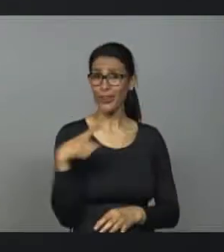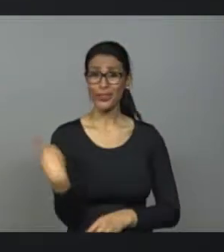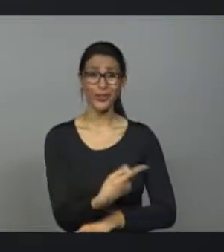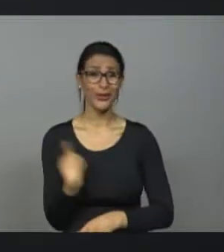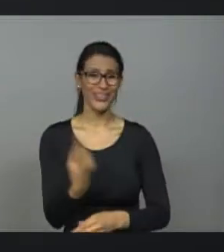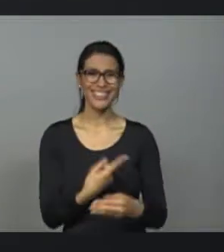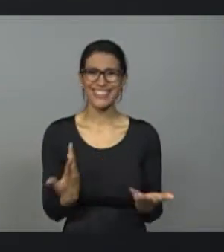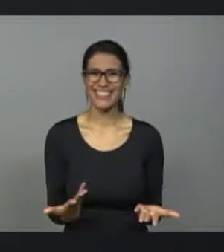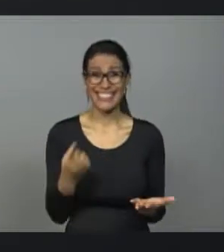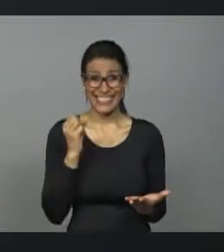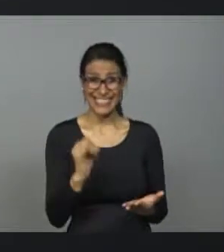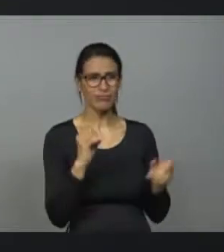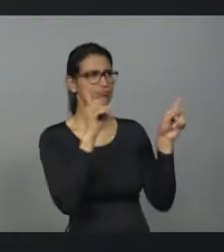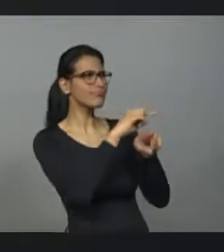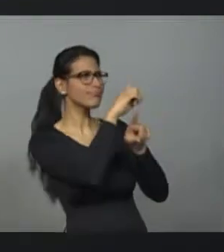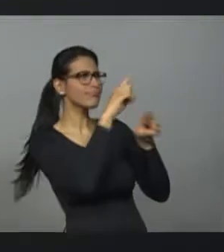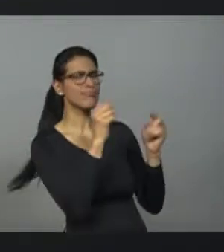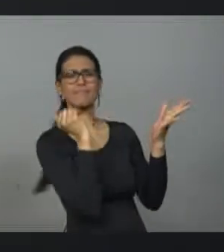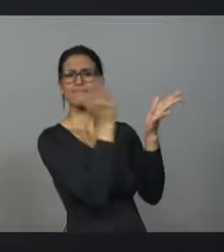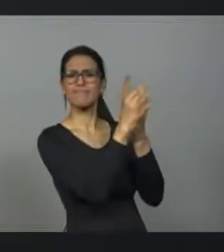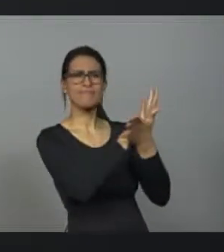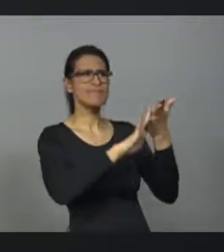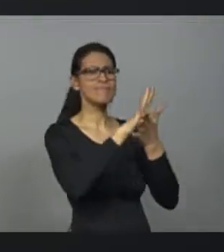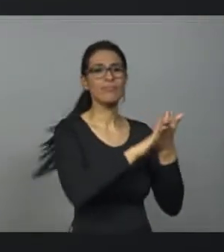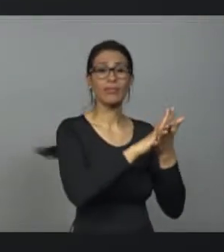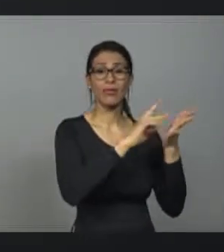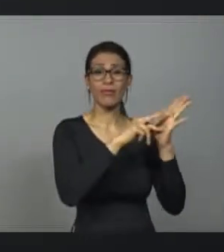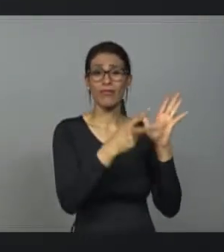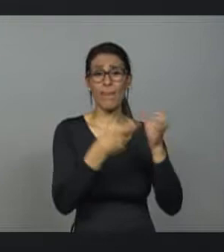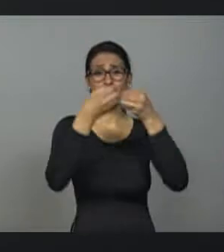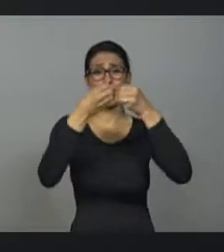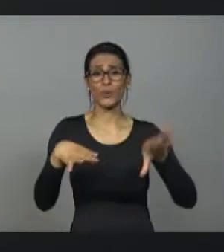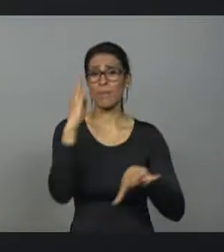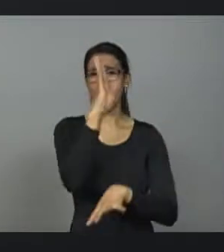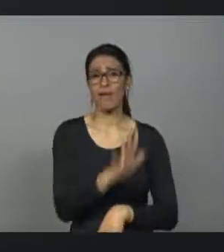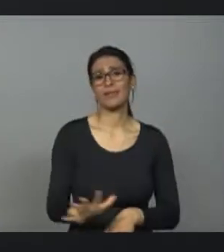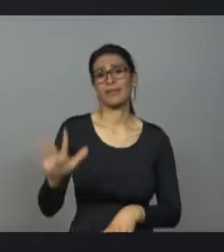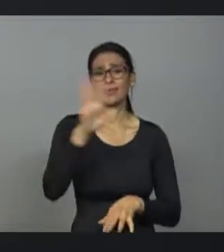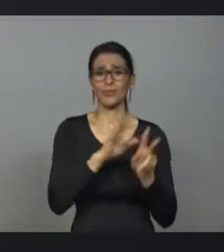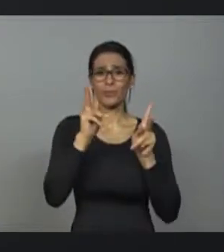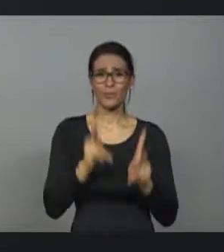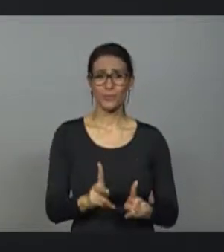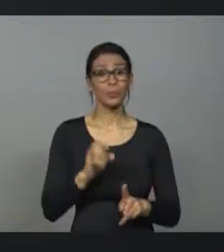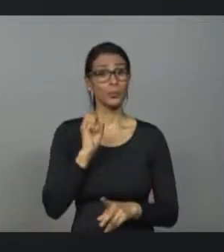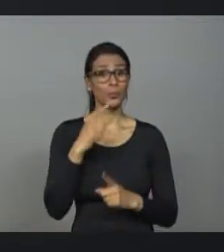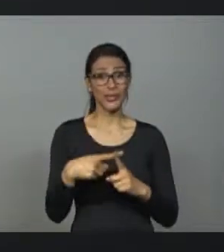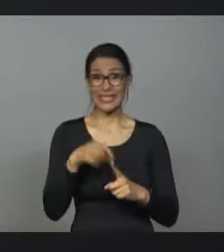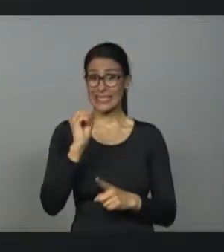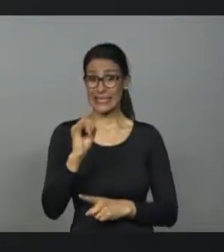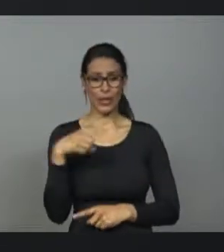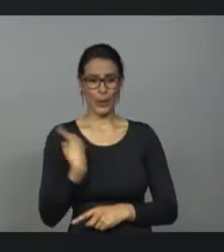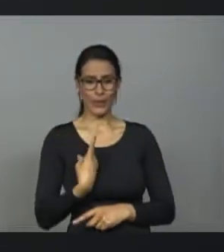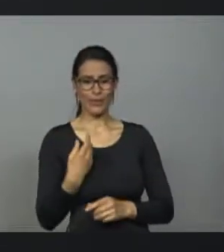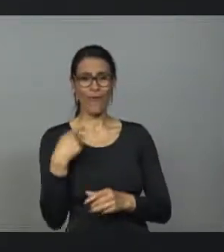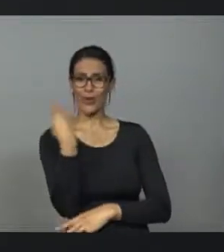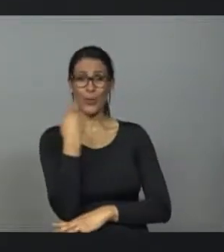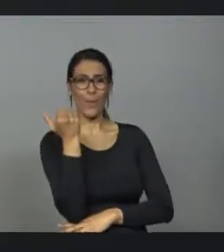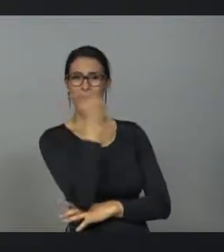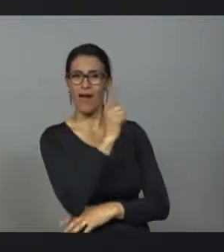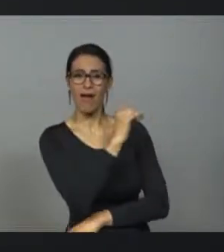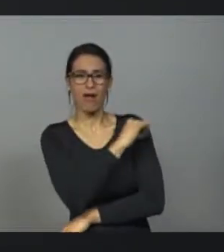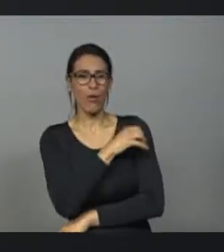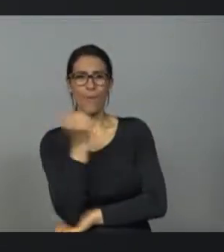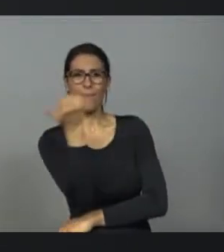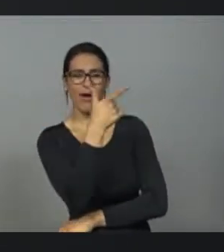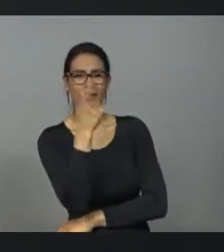dívida é o mesmo que propor o calote nos brasileiros. Porque se nós não pagarmos, o Estado do Rio de Janeiro não pagar, o Estado de São Paulo não pagar, o Estado de Minas Gerais não